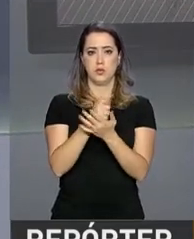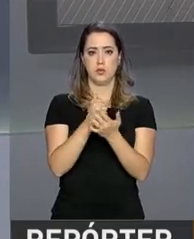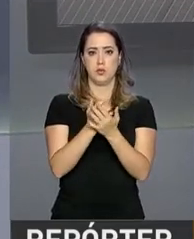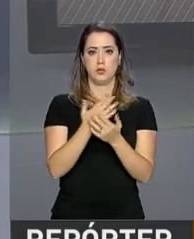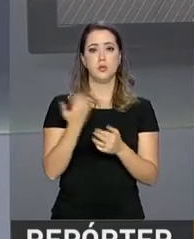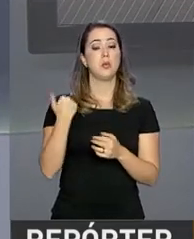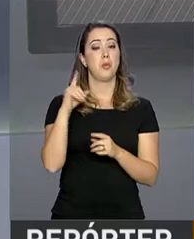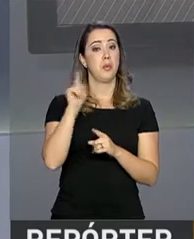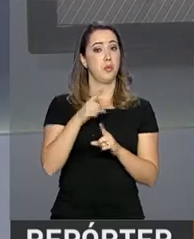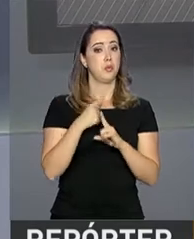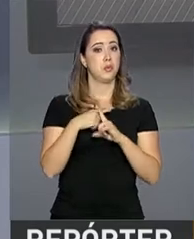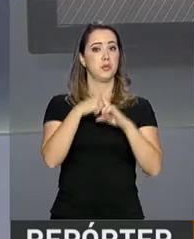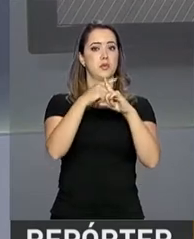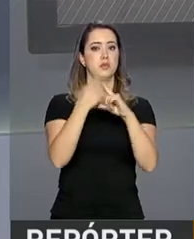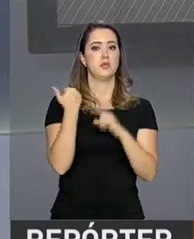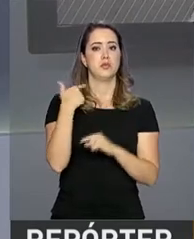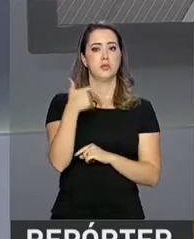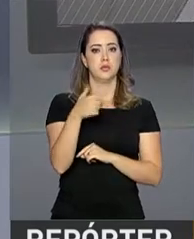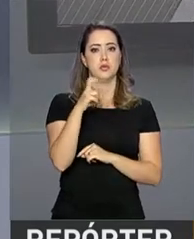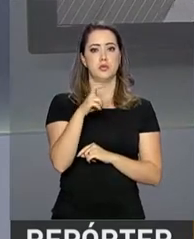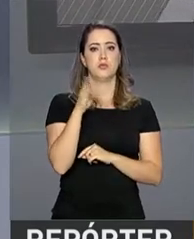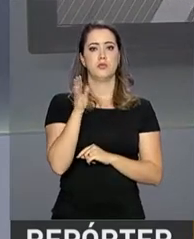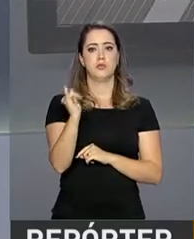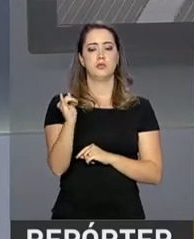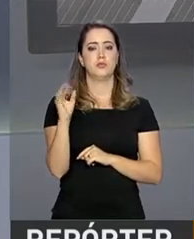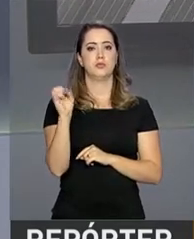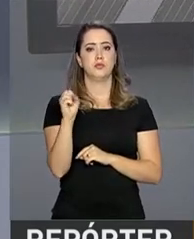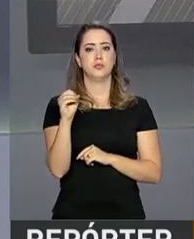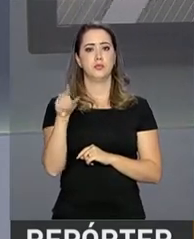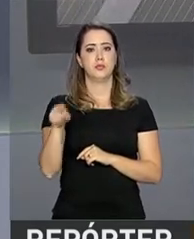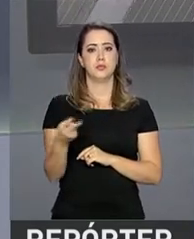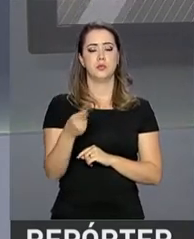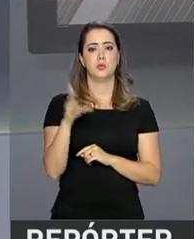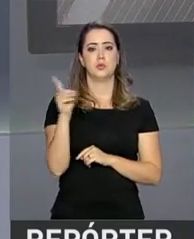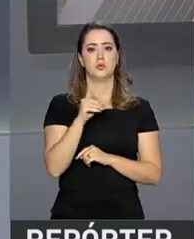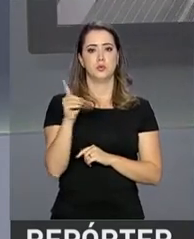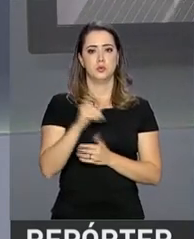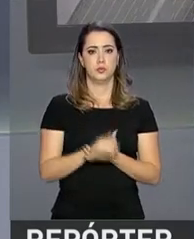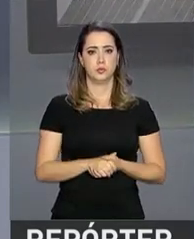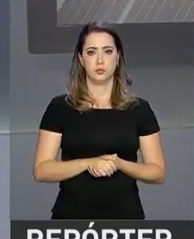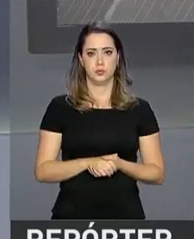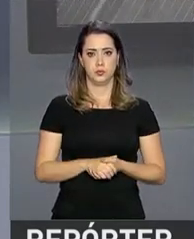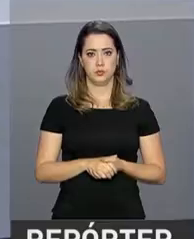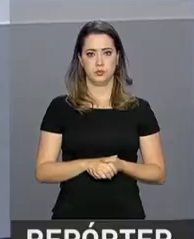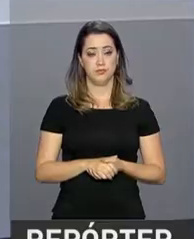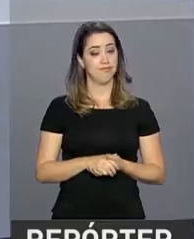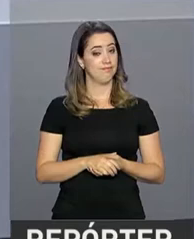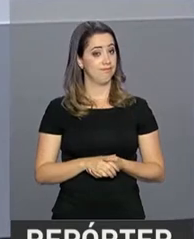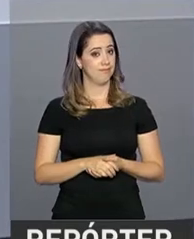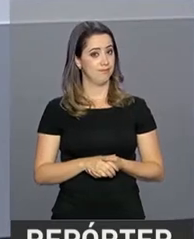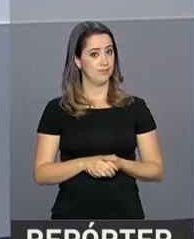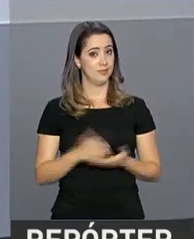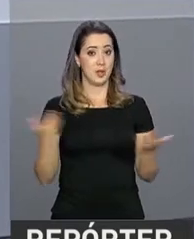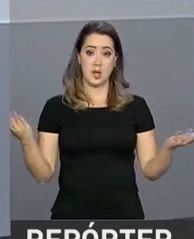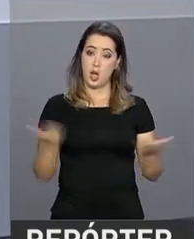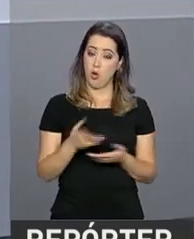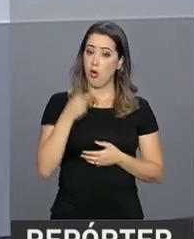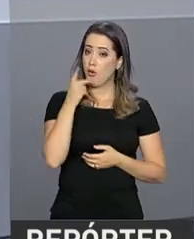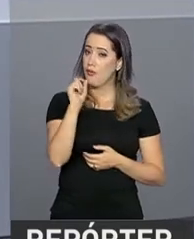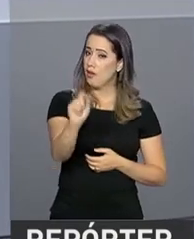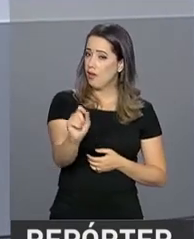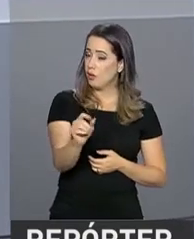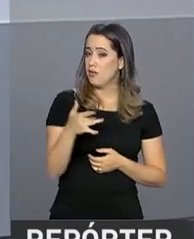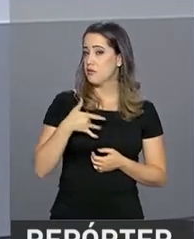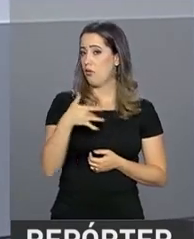está positivo em mais de 25 bilhões e 800 milhões de dólares. O papo agora é